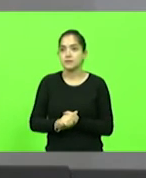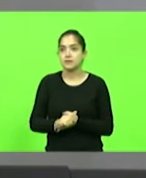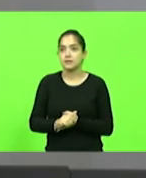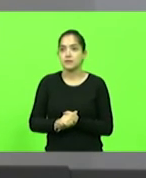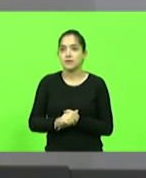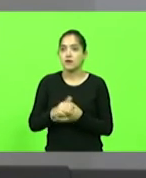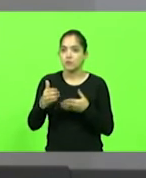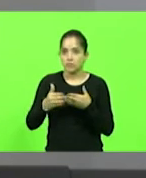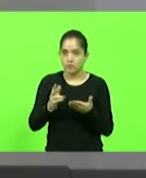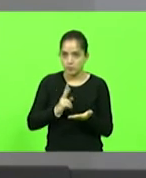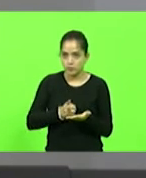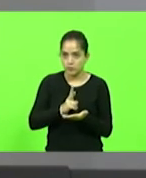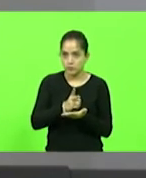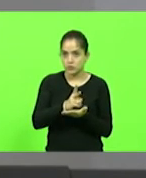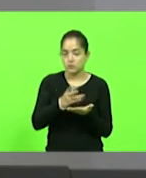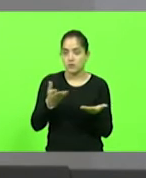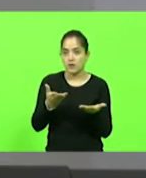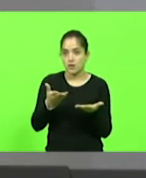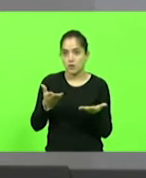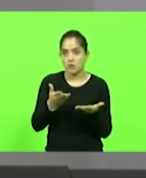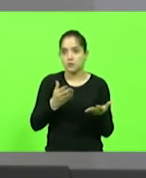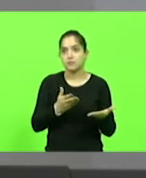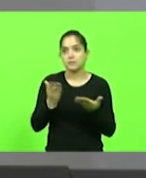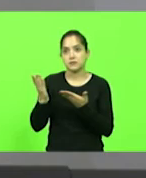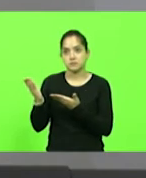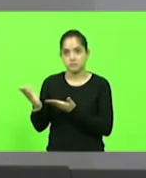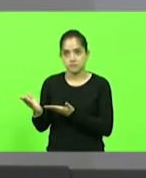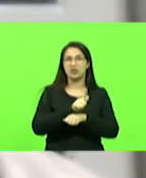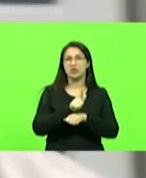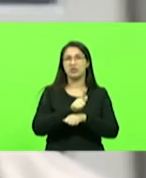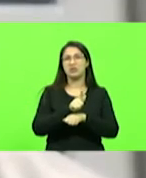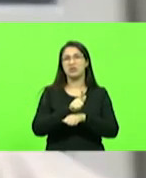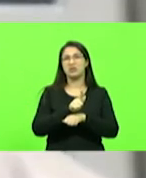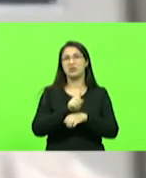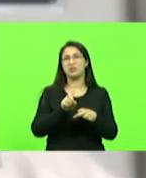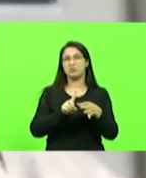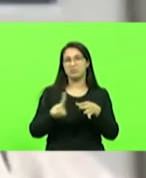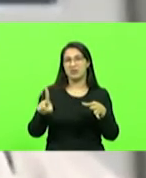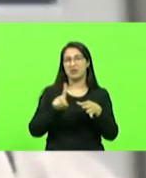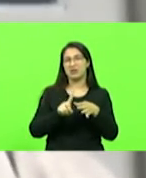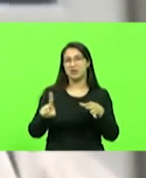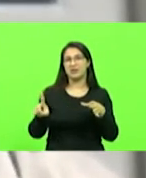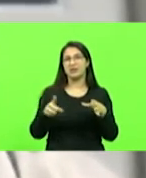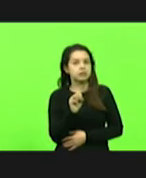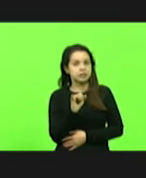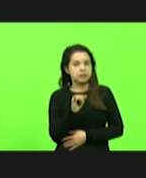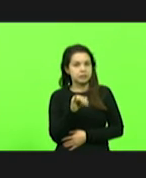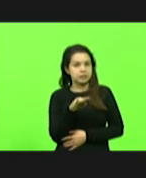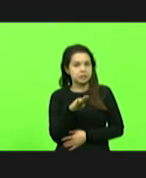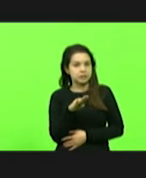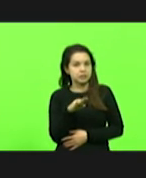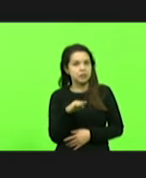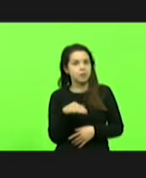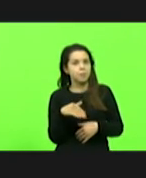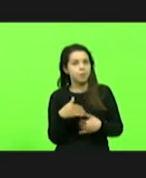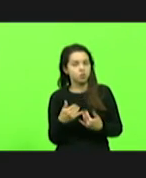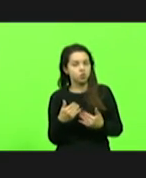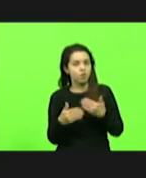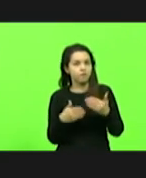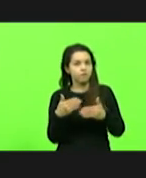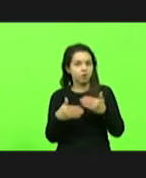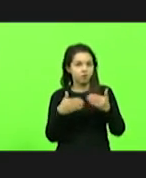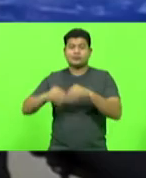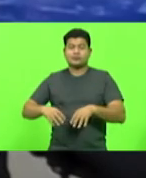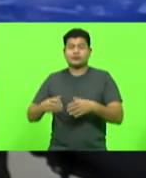O encontro teve como pauta a realização do concurso público para o setor, a destinação de 1% do orçamento estadual ao financiamento de políticas